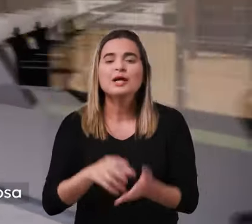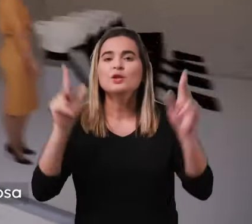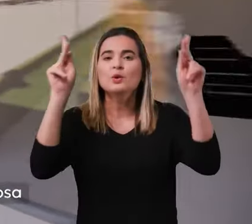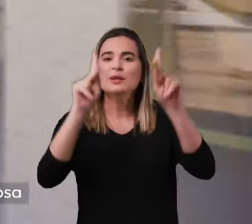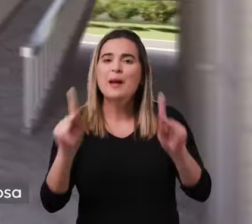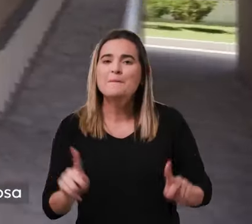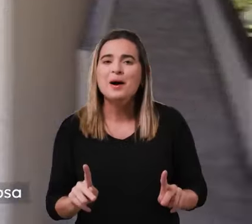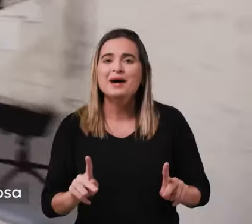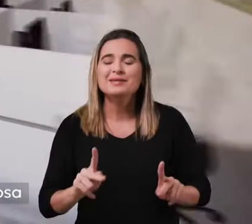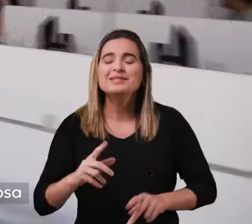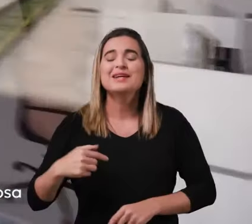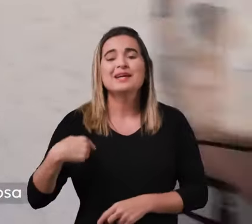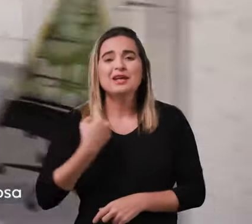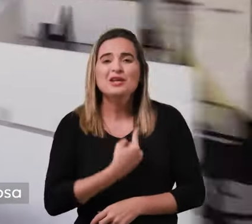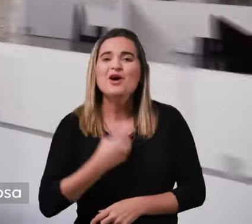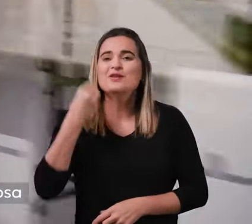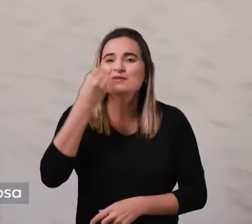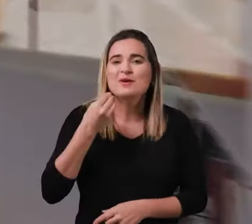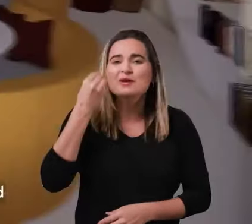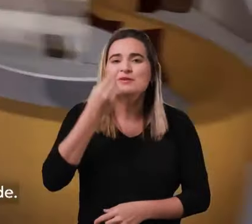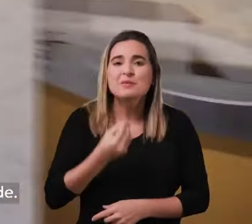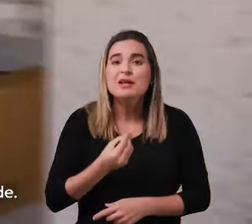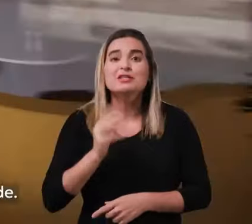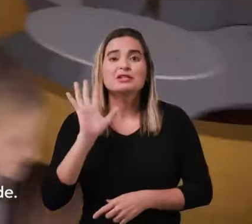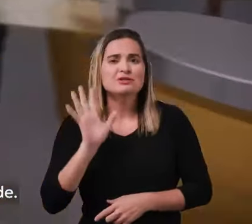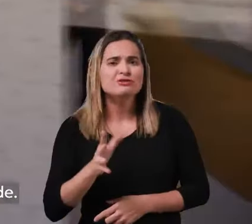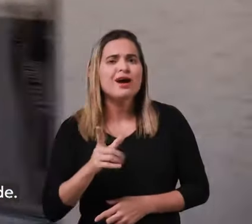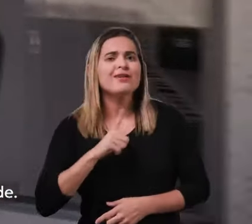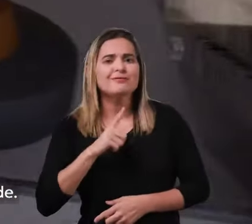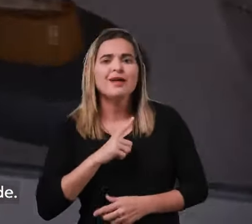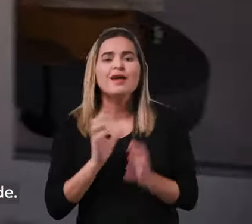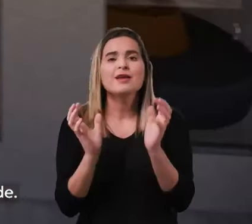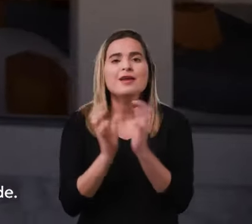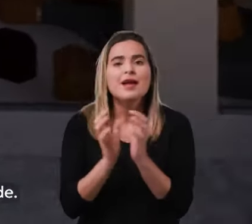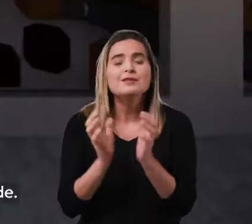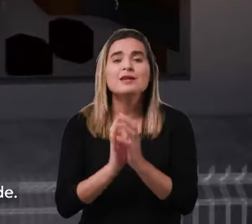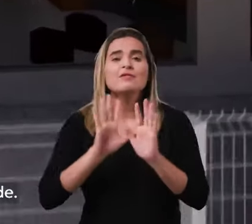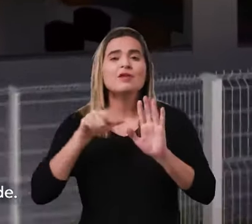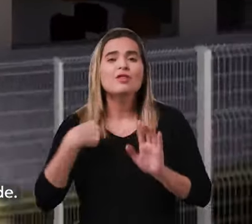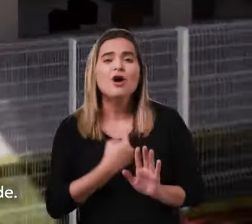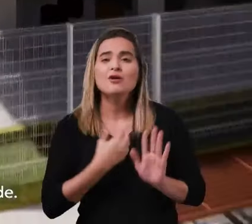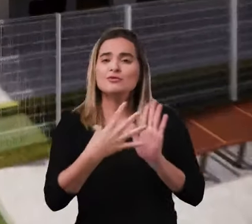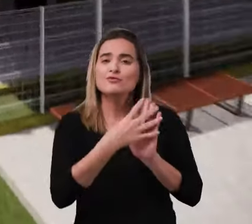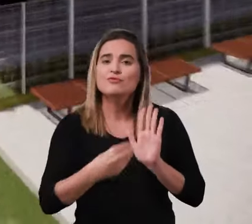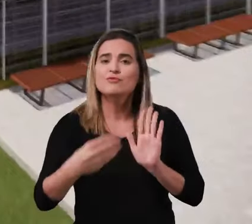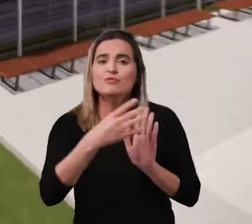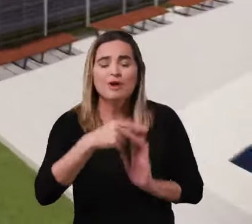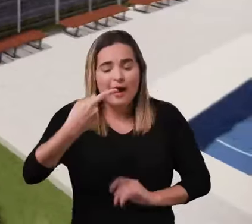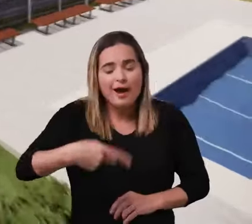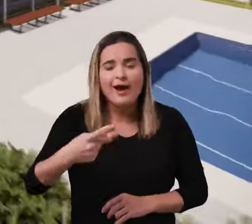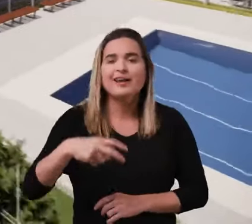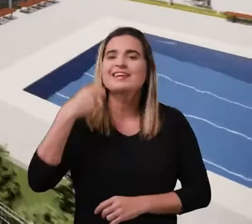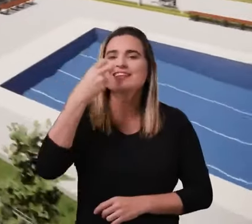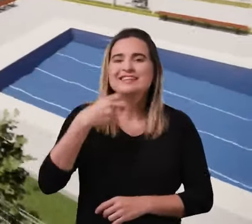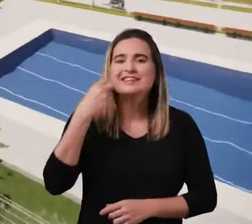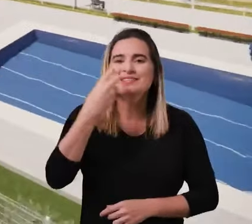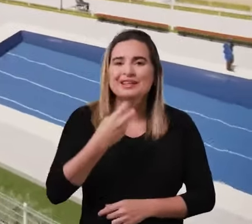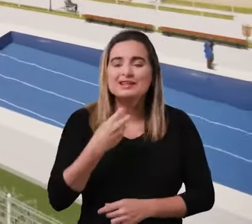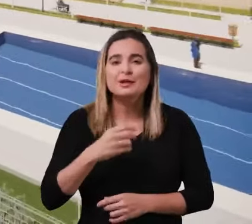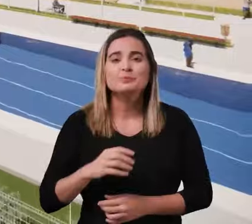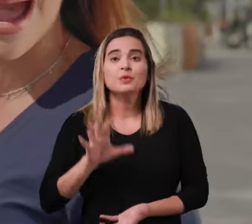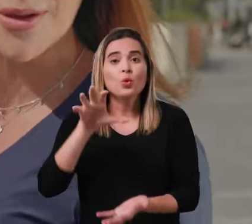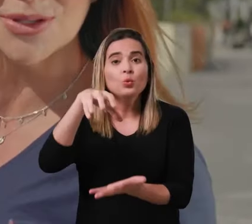Vamos levar essa experiência vitoriosa em Recife às quatro zonas da cidade. Os COMPAS farão a